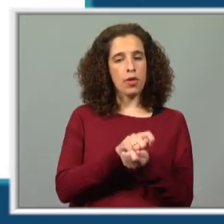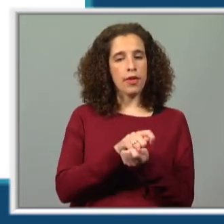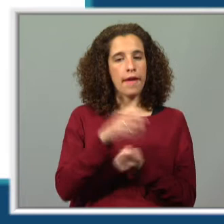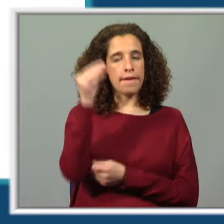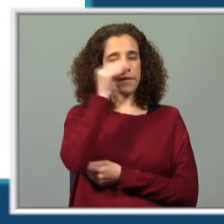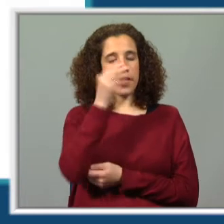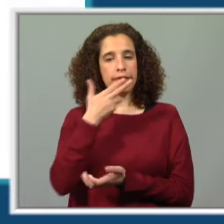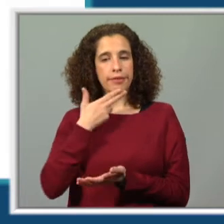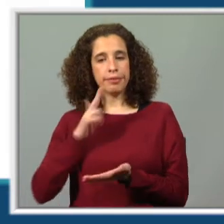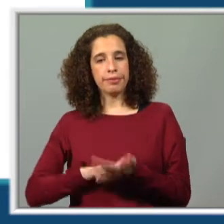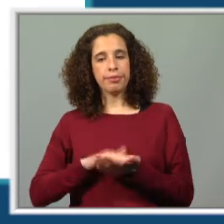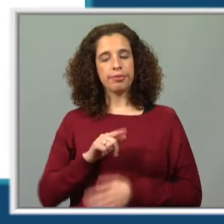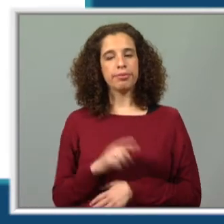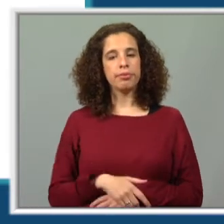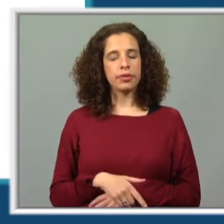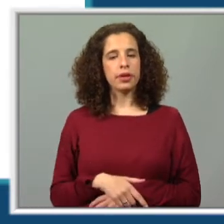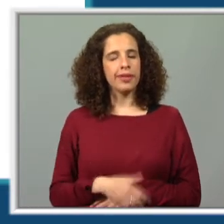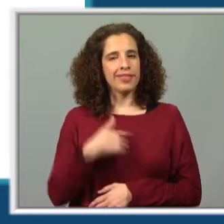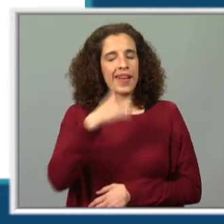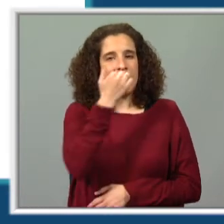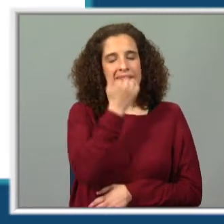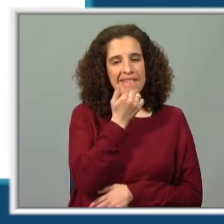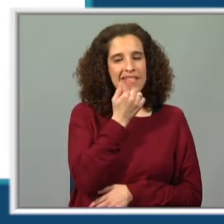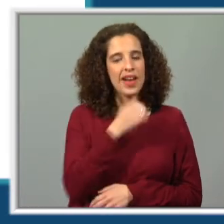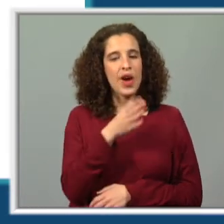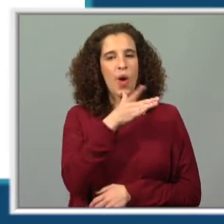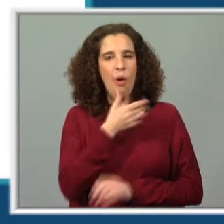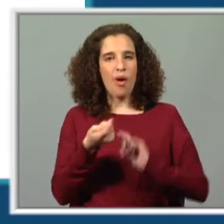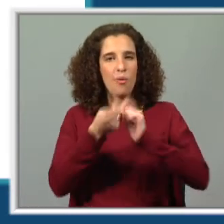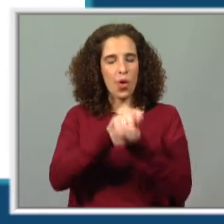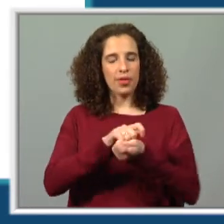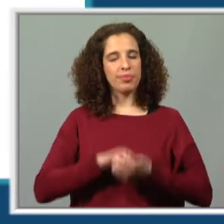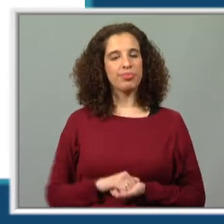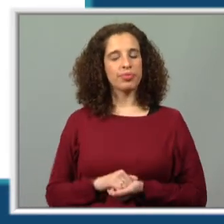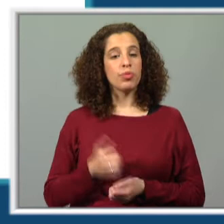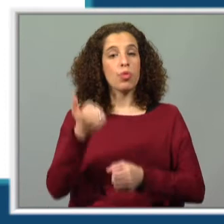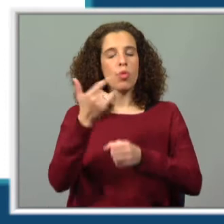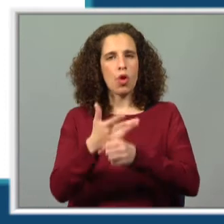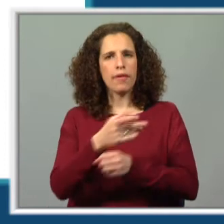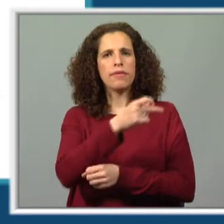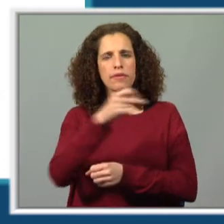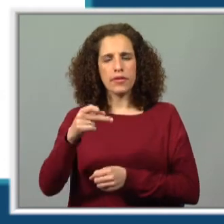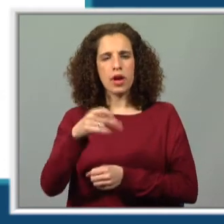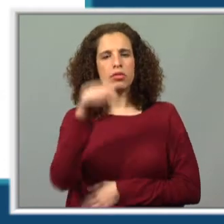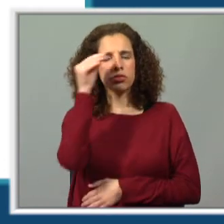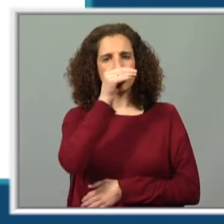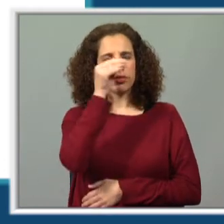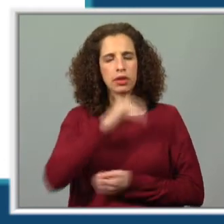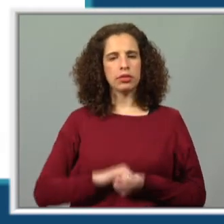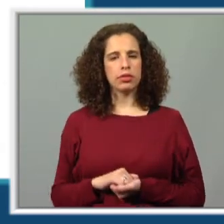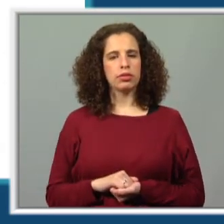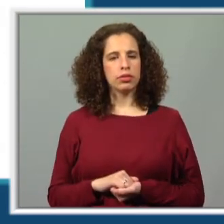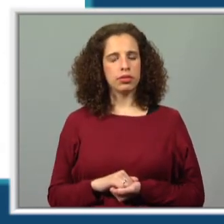verdadeira. Até fica tão contente que muda de cor. Havia uma outra afirmação que era falsa,